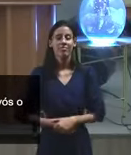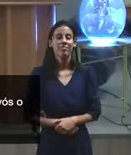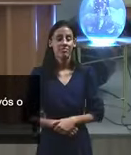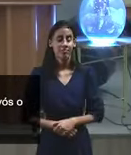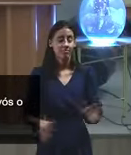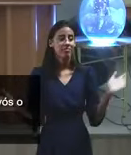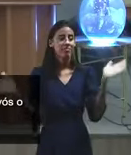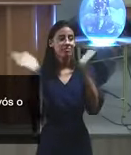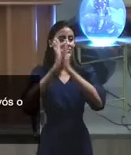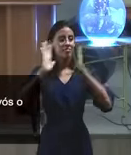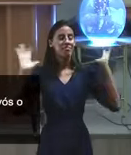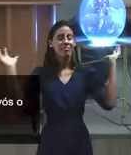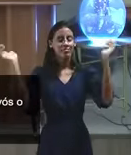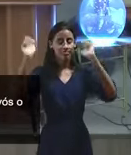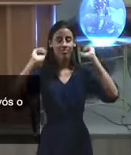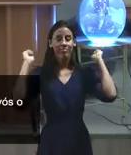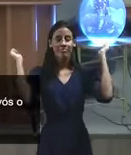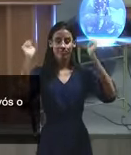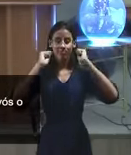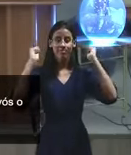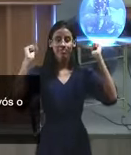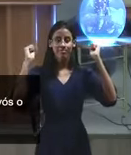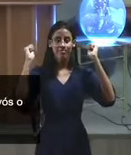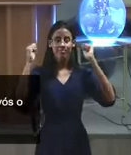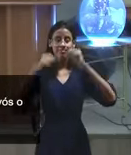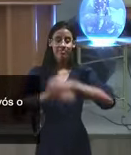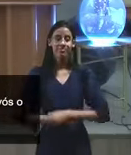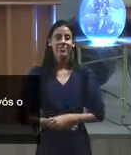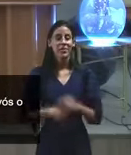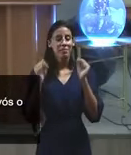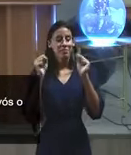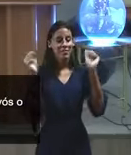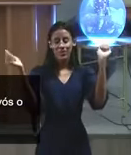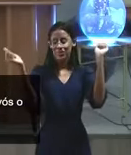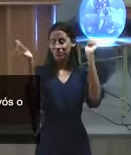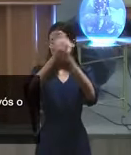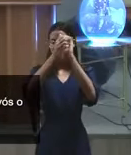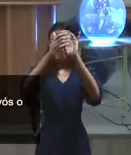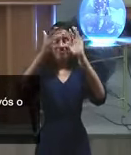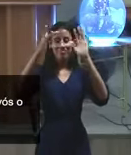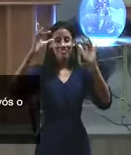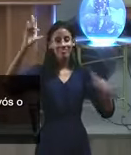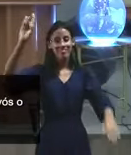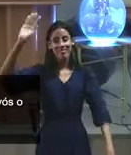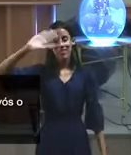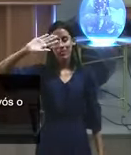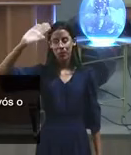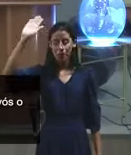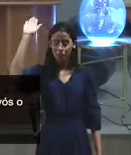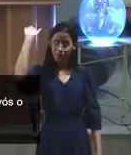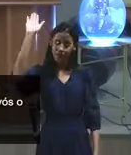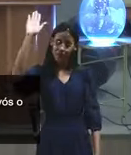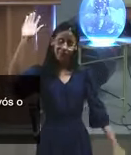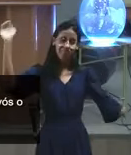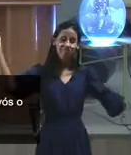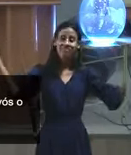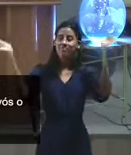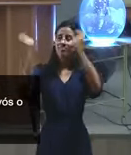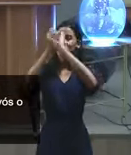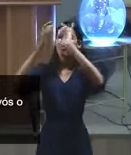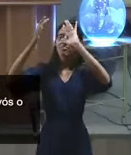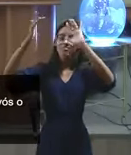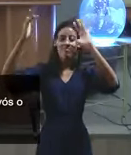oh aleluia, quem glorifica, só quem pode levantar as mãos e glorificar,